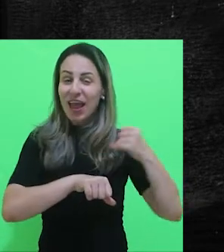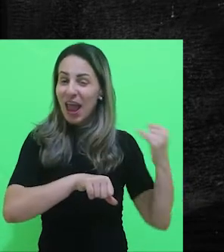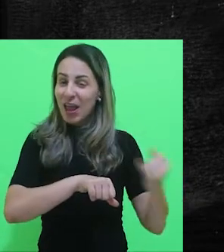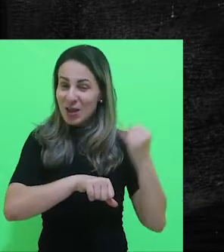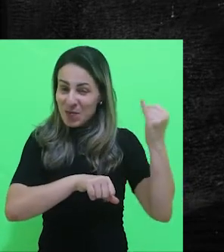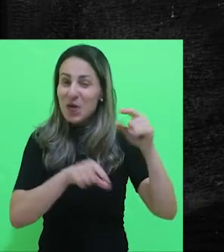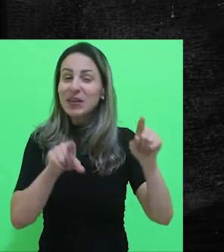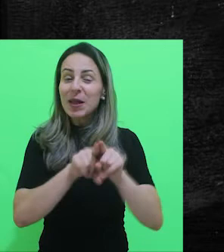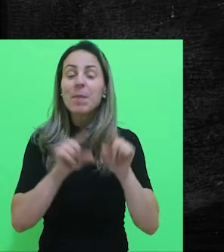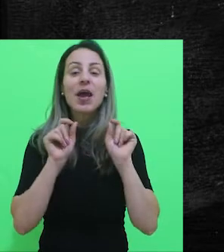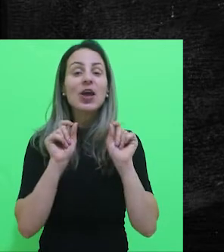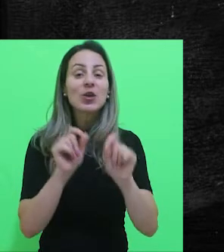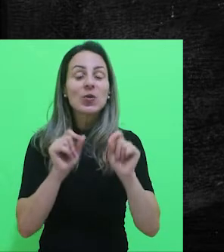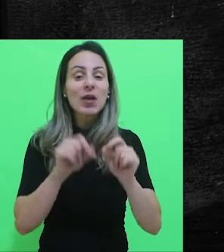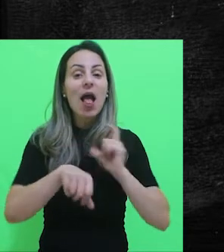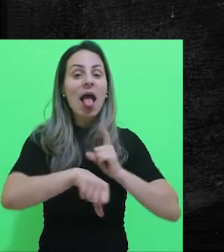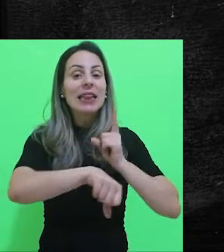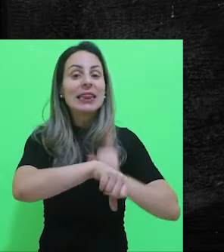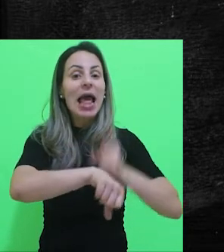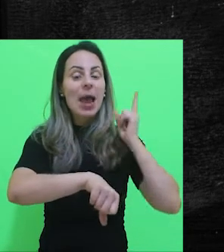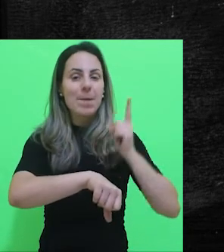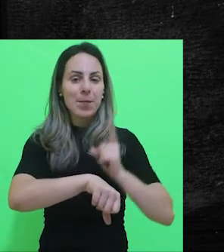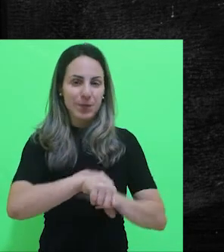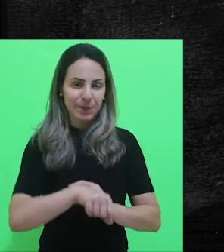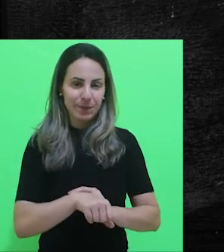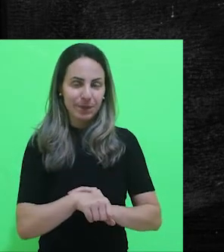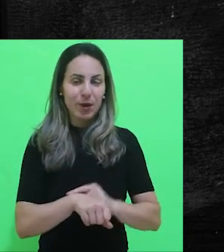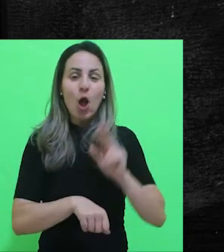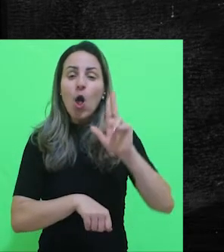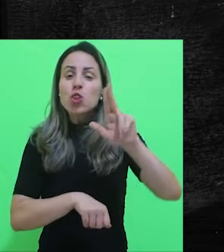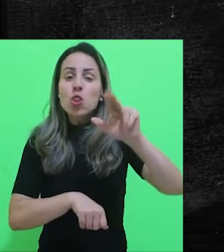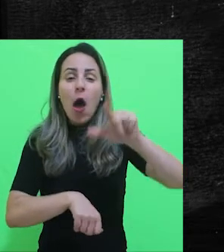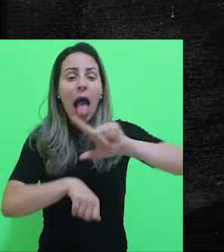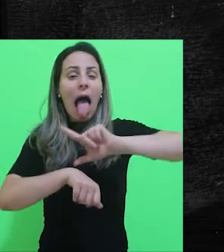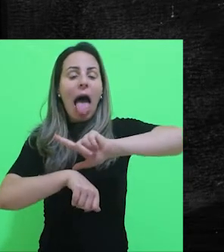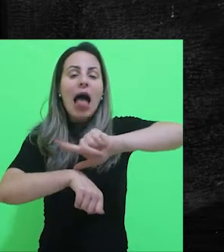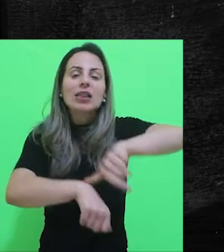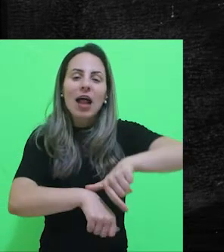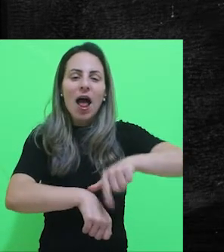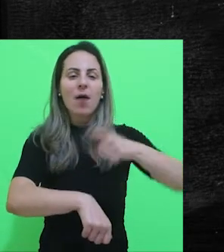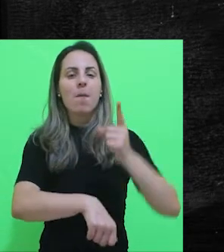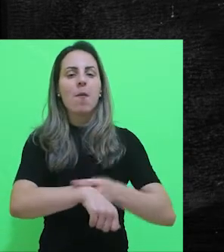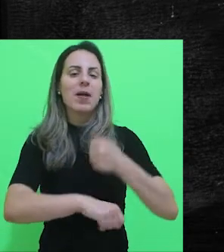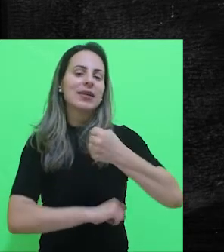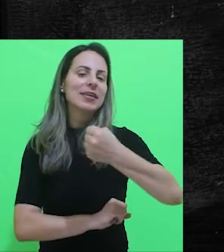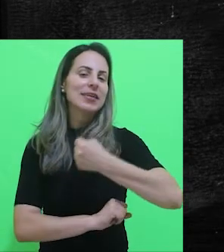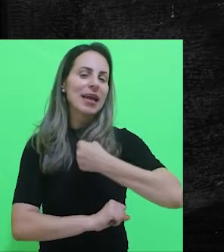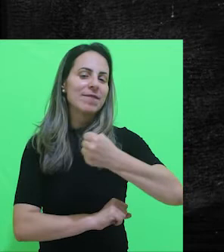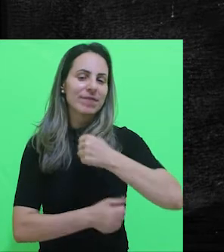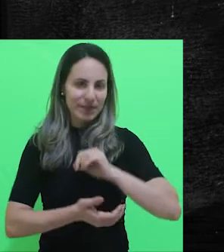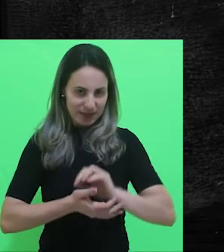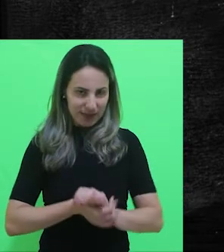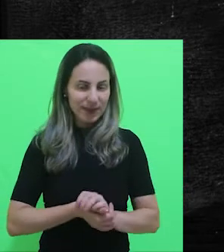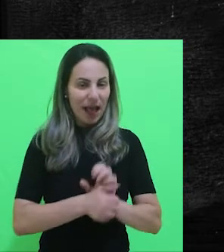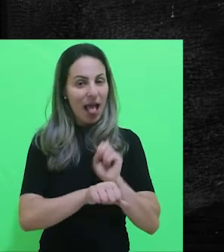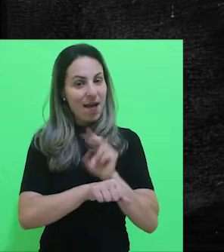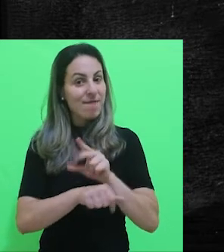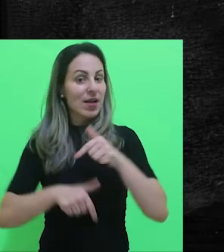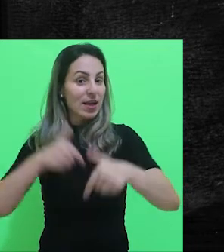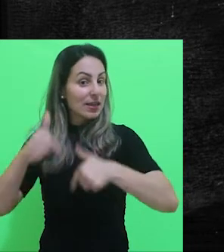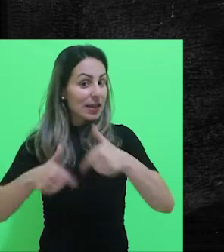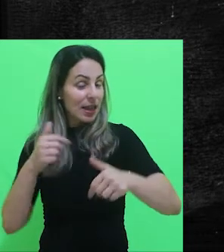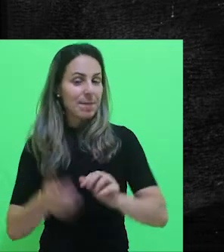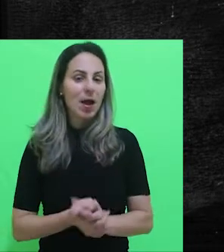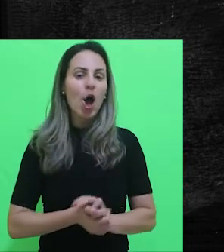podemos esquecer é a questão do tempo. Jamais se atrase em um processo seletivo ou para uma entrevista.